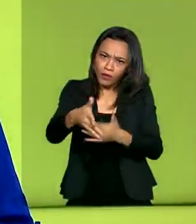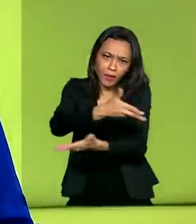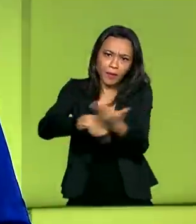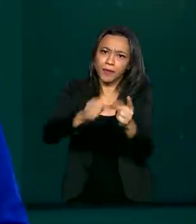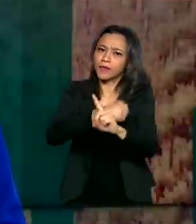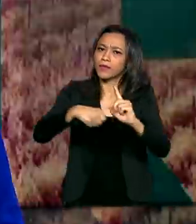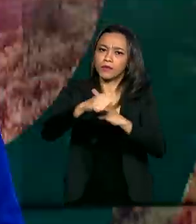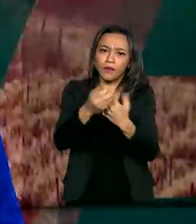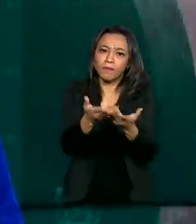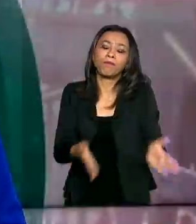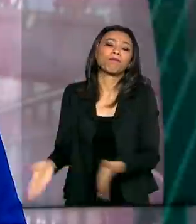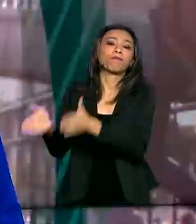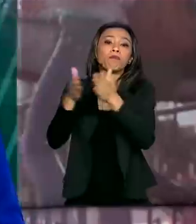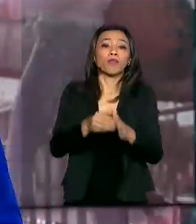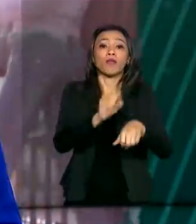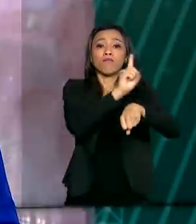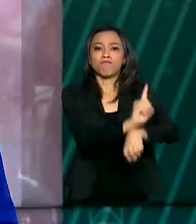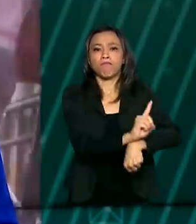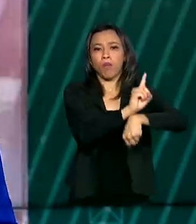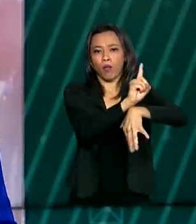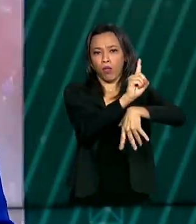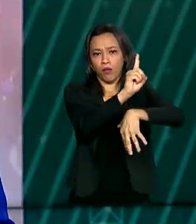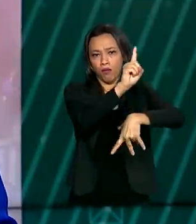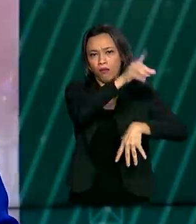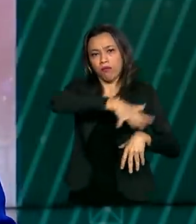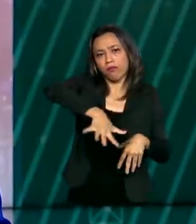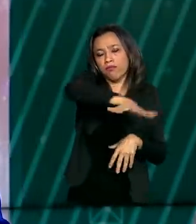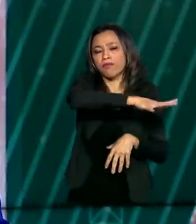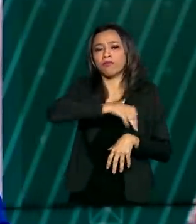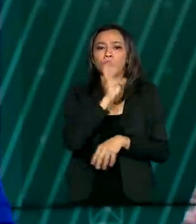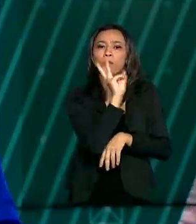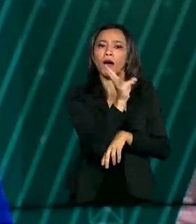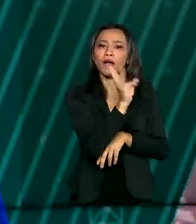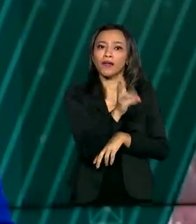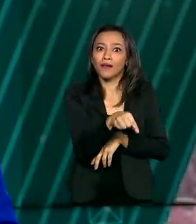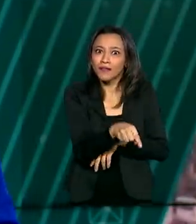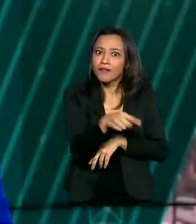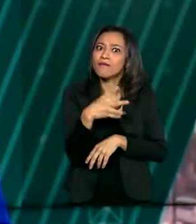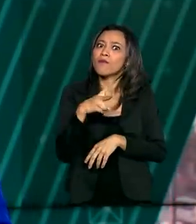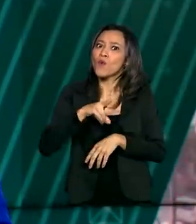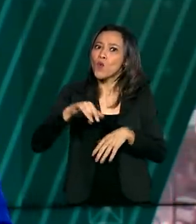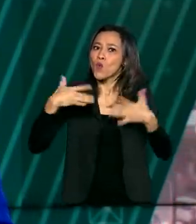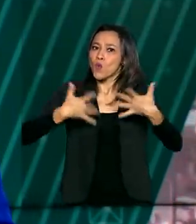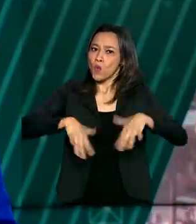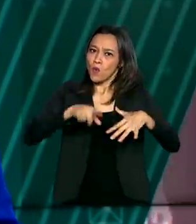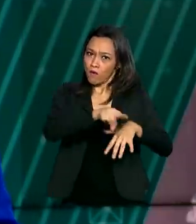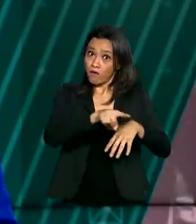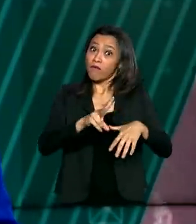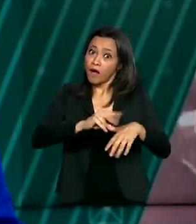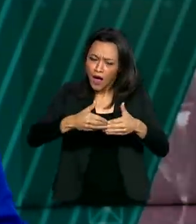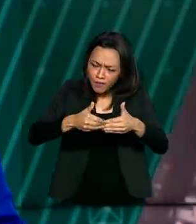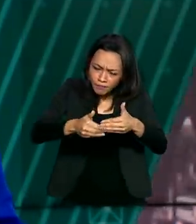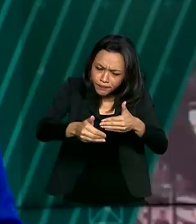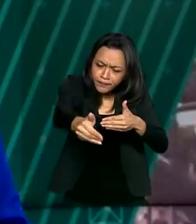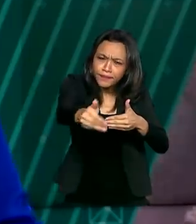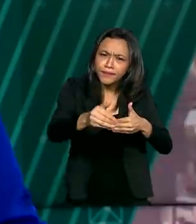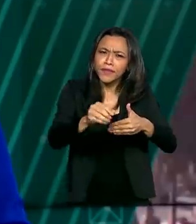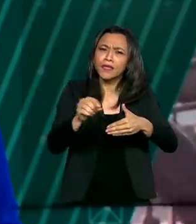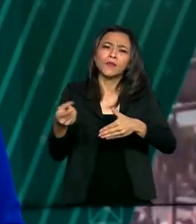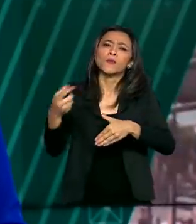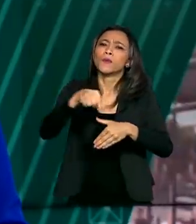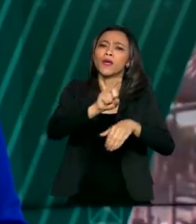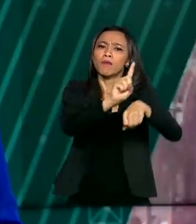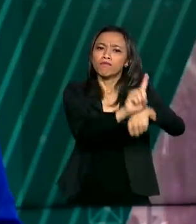O Centro Espacial Alcântara, no Maranhão, já está a poucos passos de virar uma plataforma de lançamento para veículos